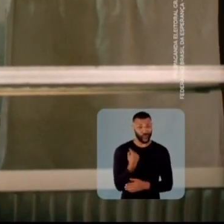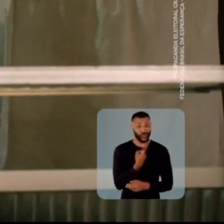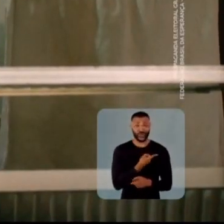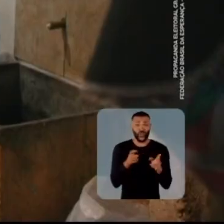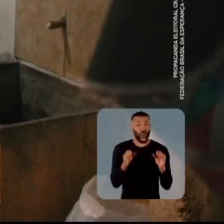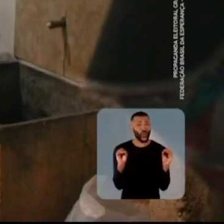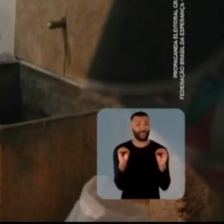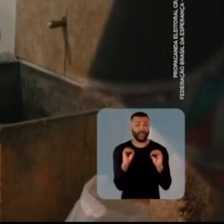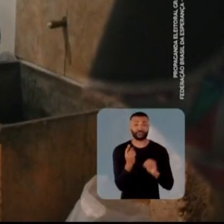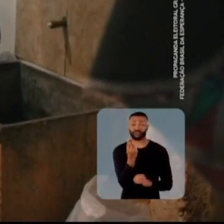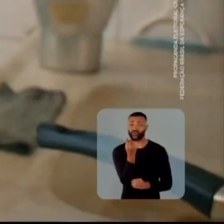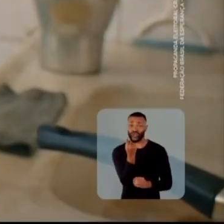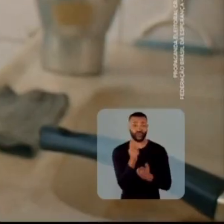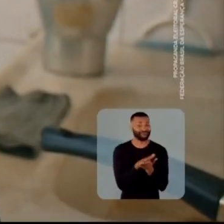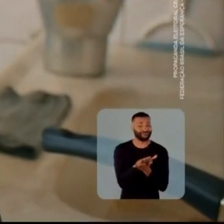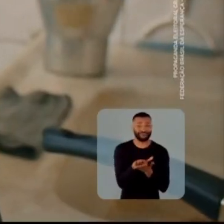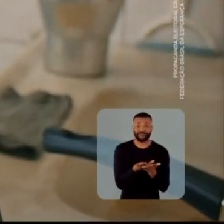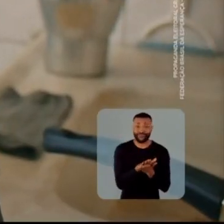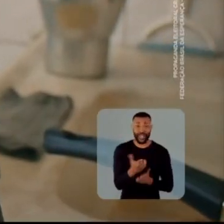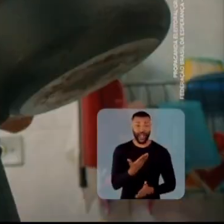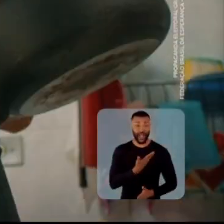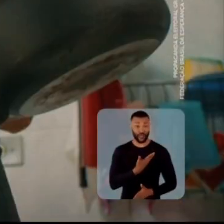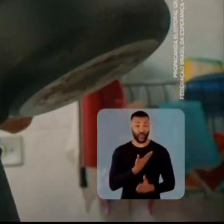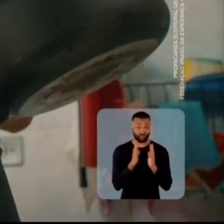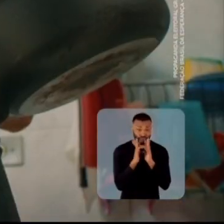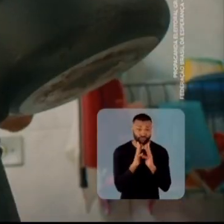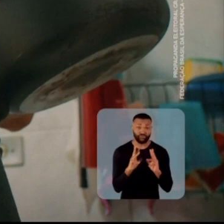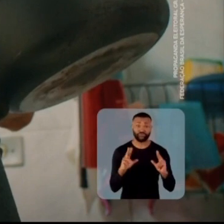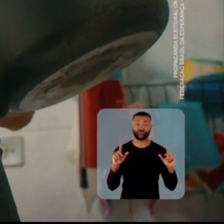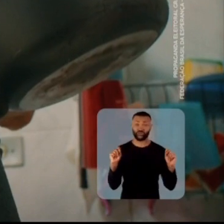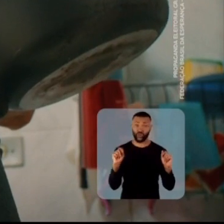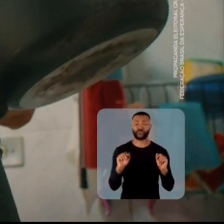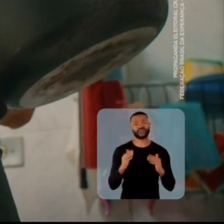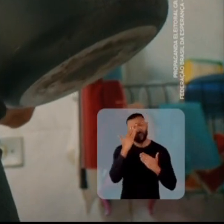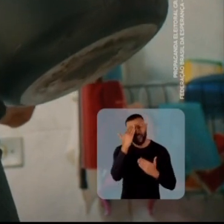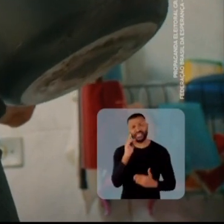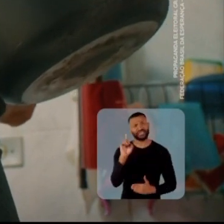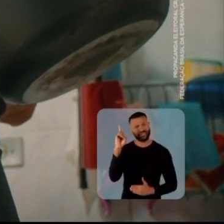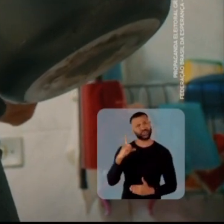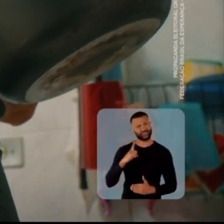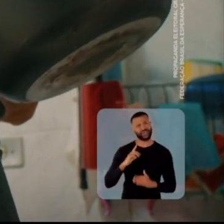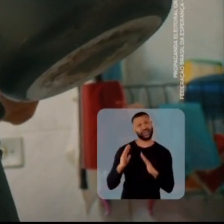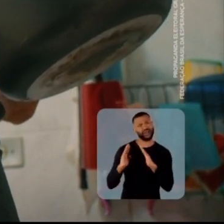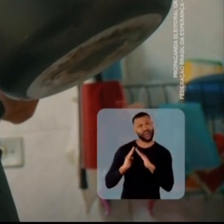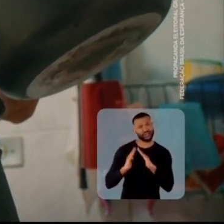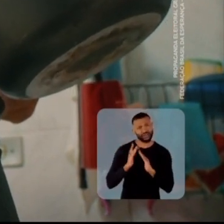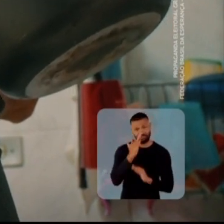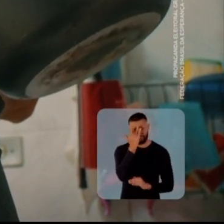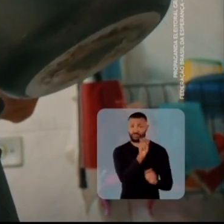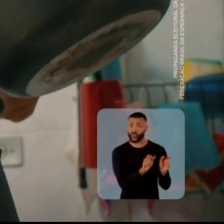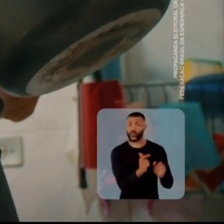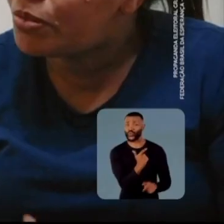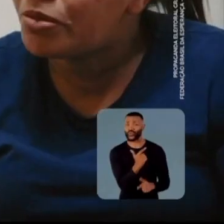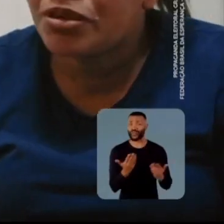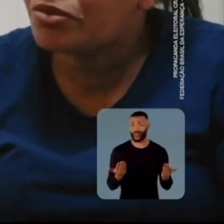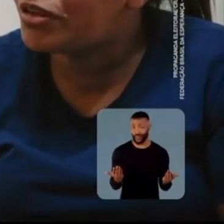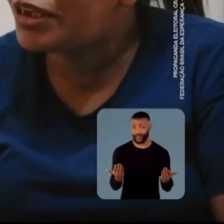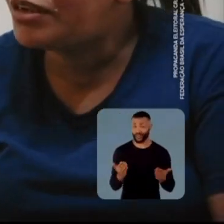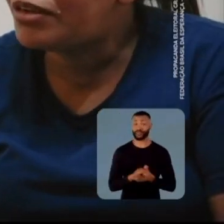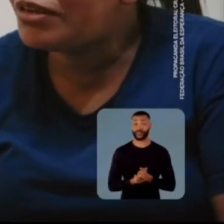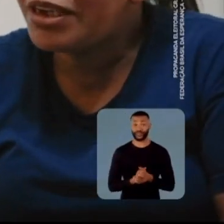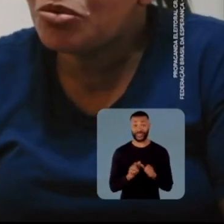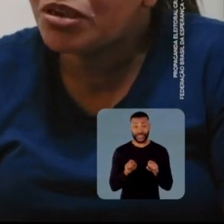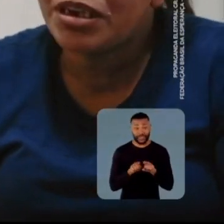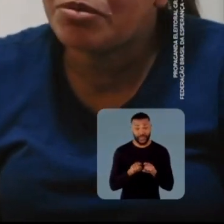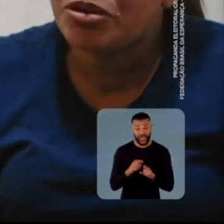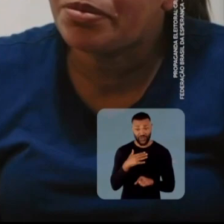nada. Porque a gente não tem dinheiro, até os amigos você perde, viu? Graças a Deus eu ainda tenho um teto para morar e muitas pessoas mesmo que não